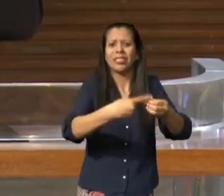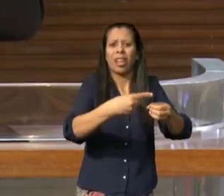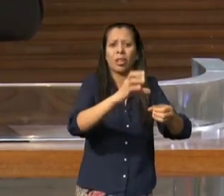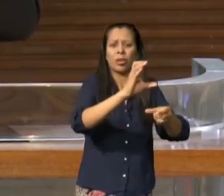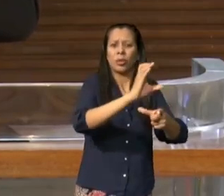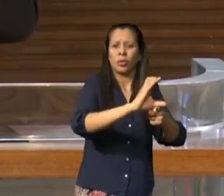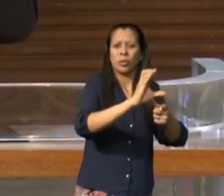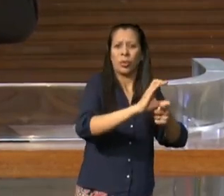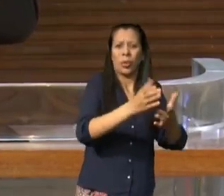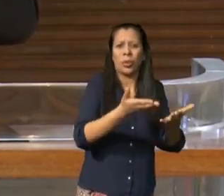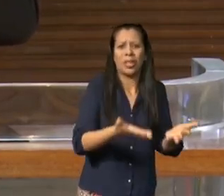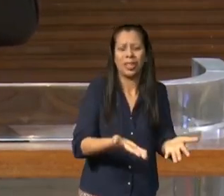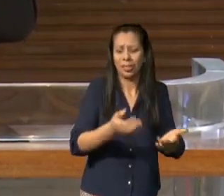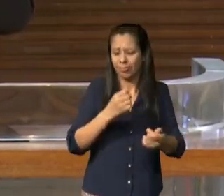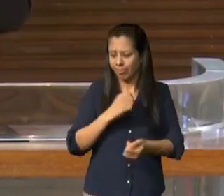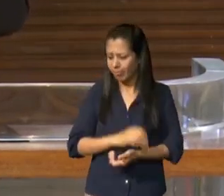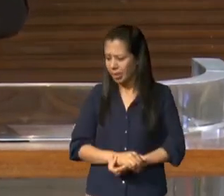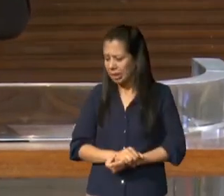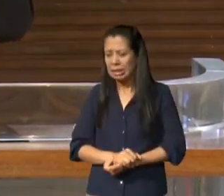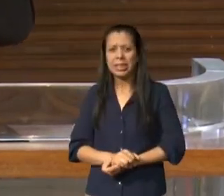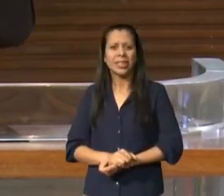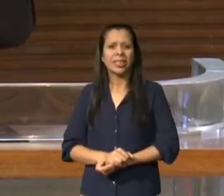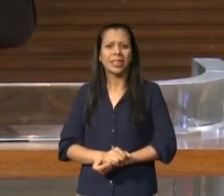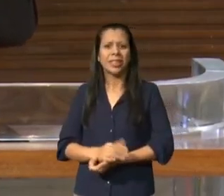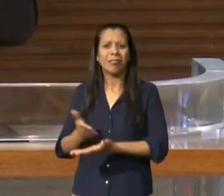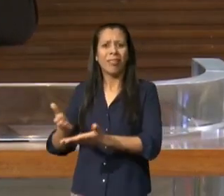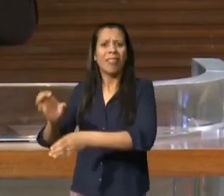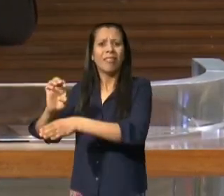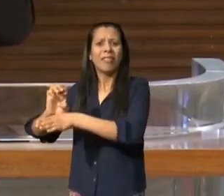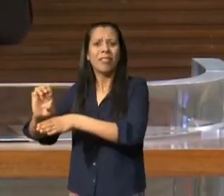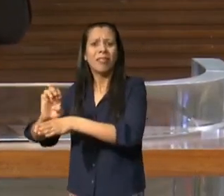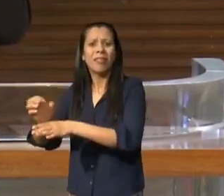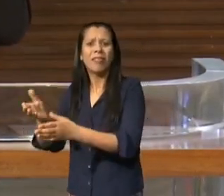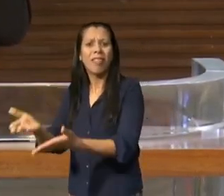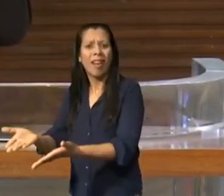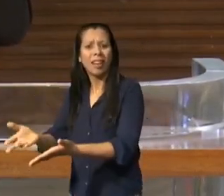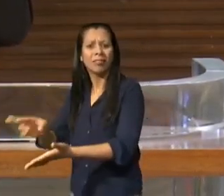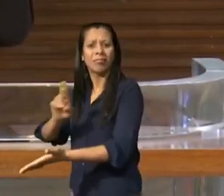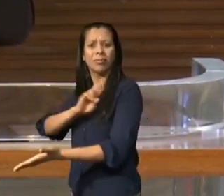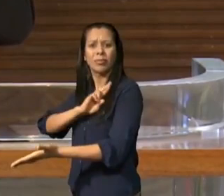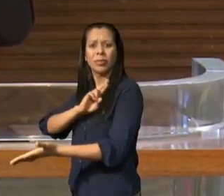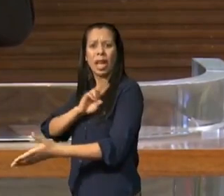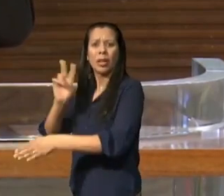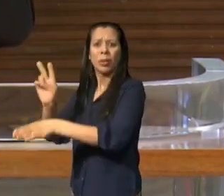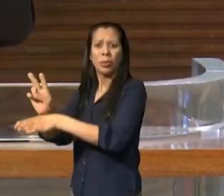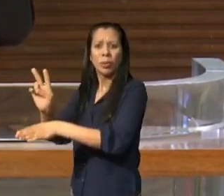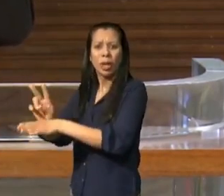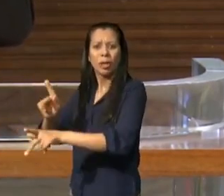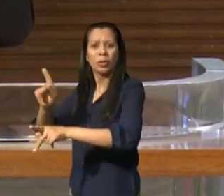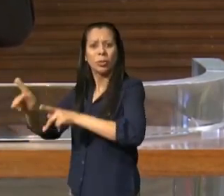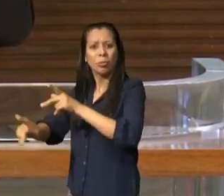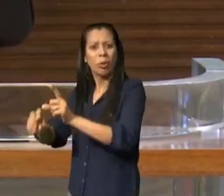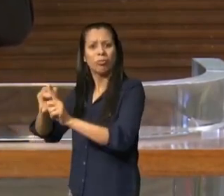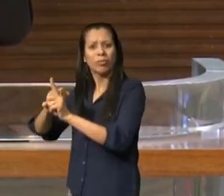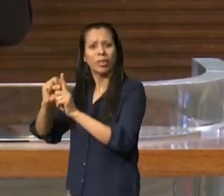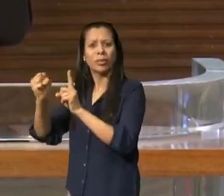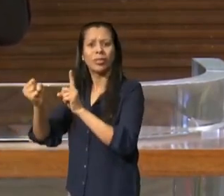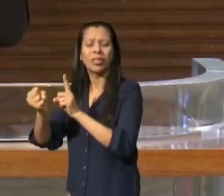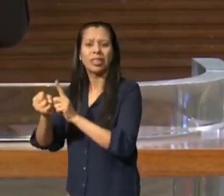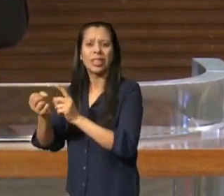ele estava evangelizando uma nova cidade e ele escreve então uma carta de